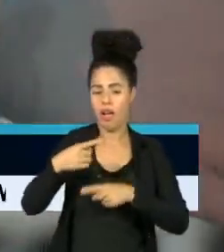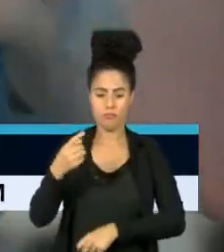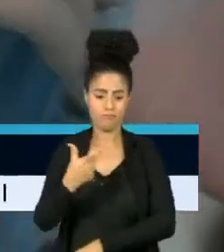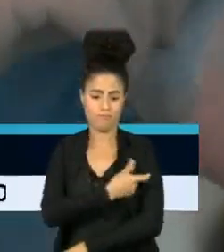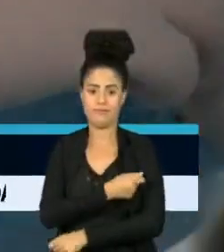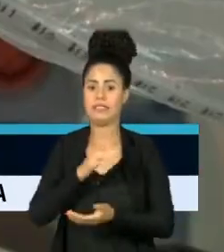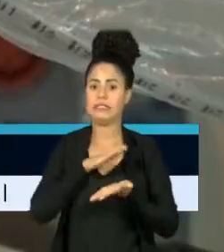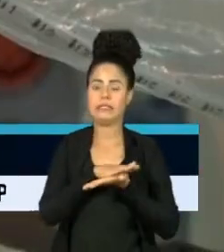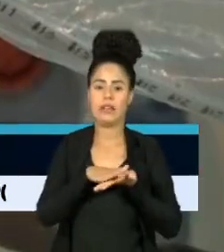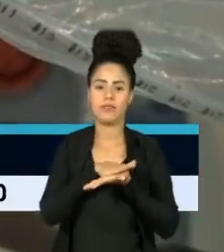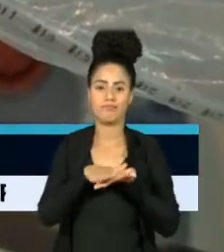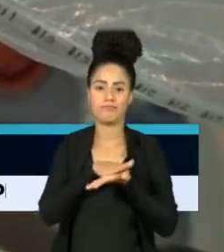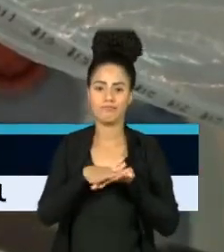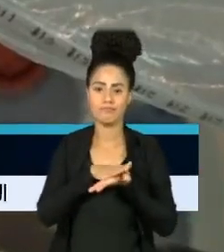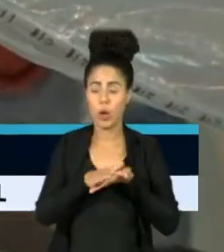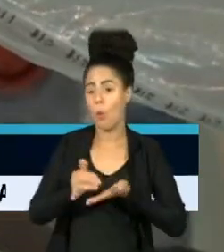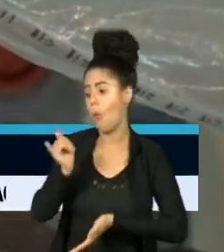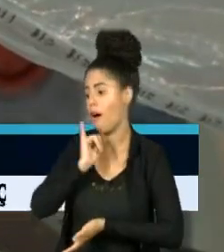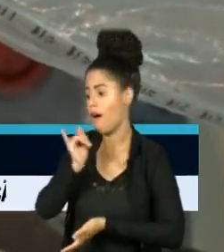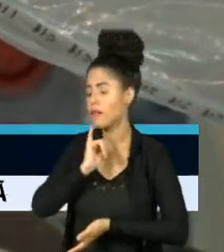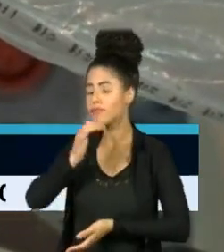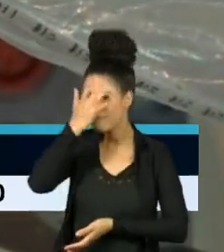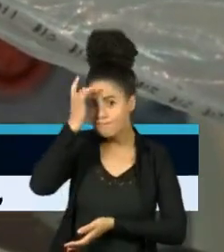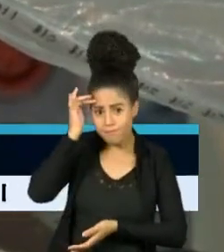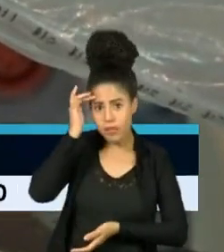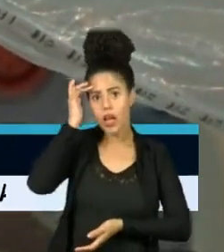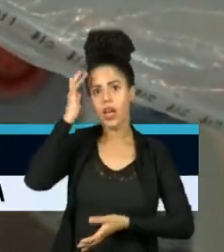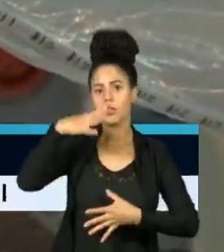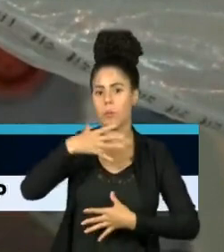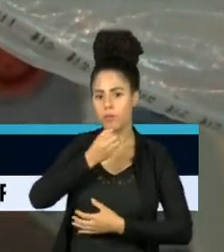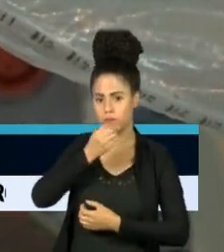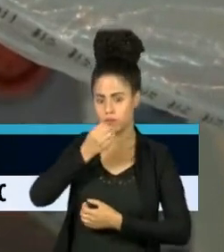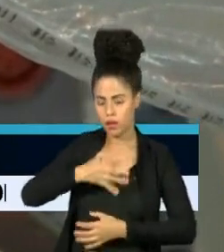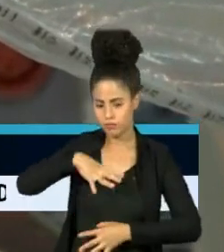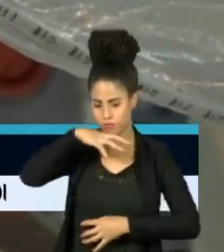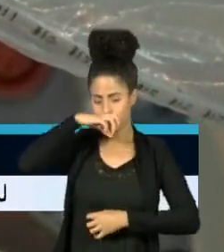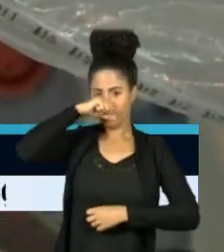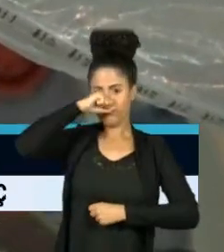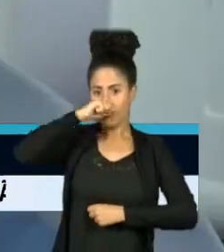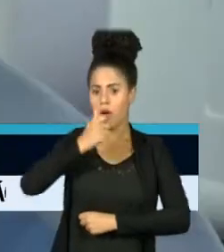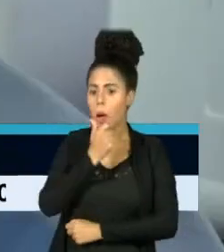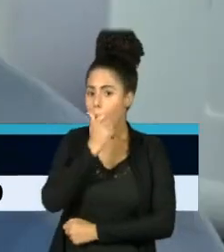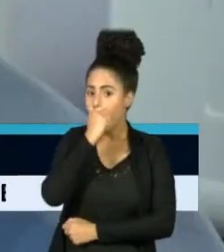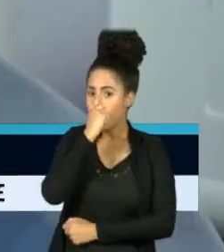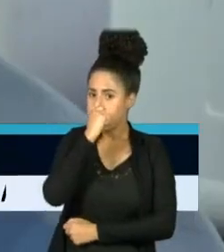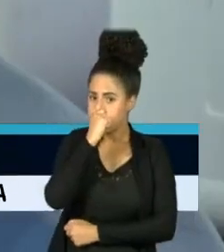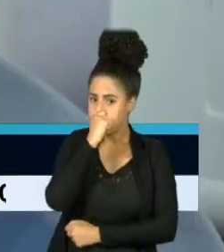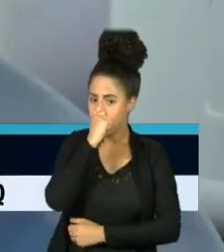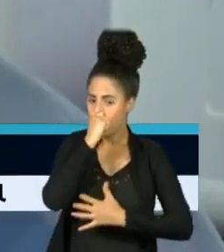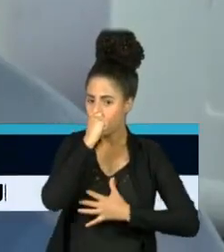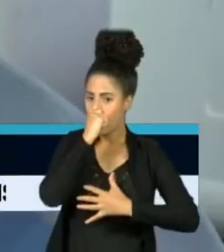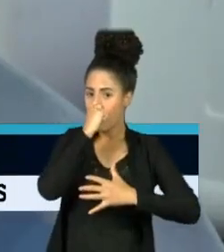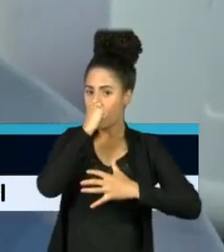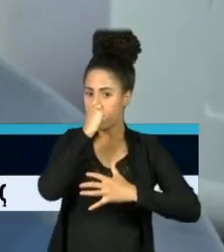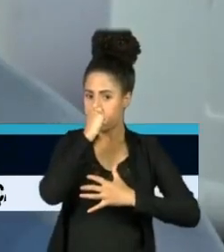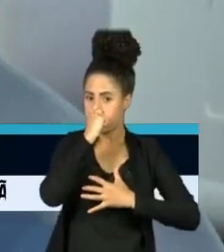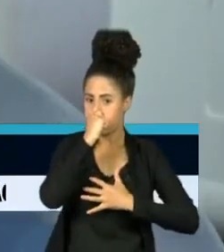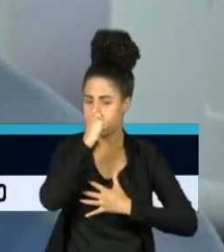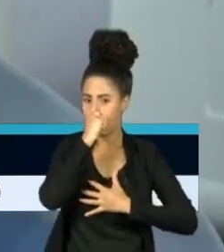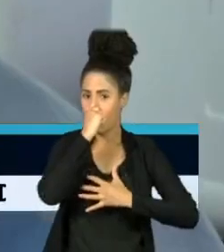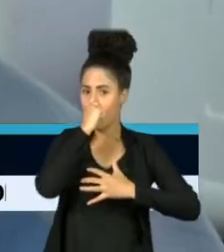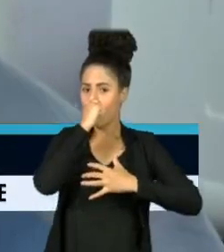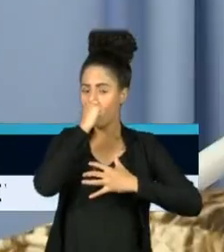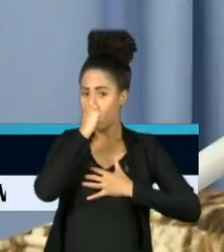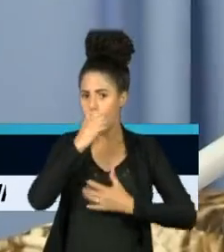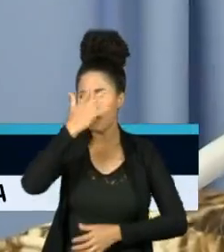vacinados. Então, por exemplo, a taxa de ventilação mecânica dos pacientes entubados, ela é bem menor. Então, por que esses pacientes